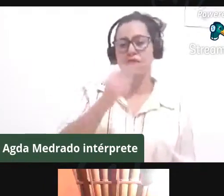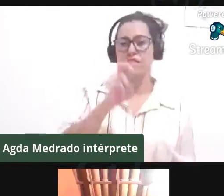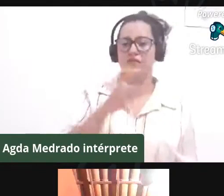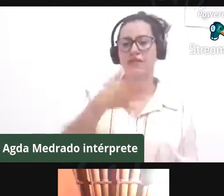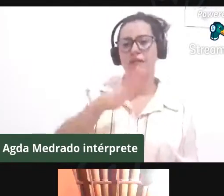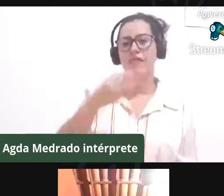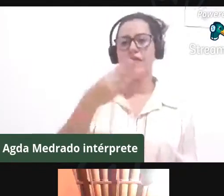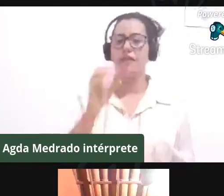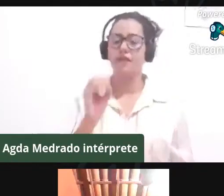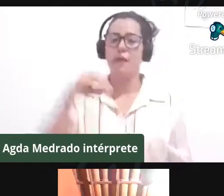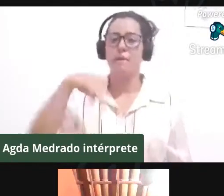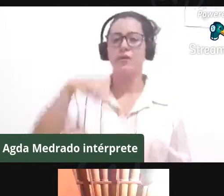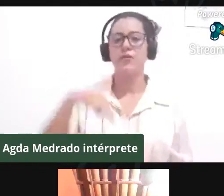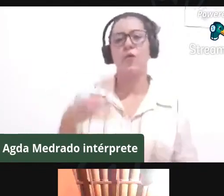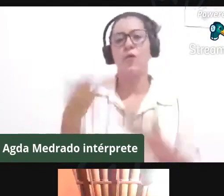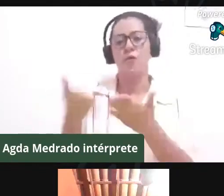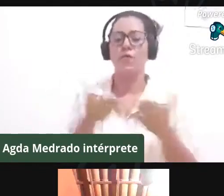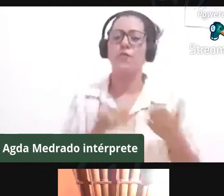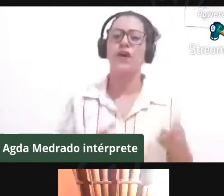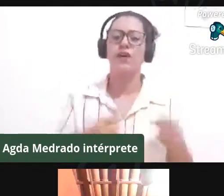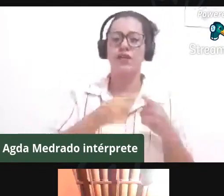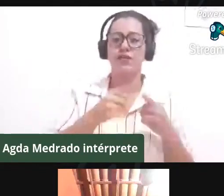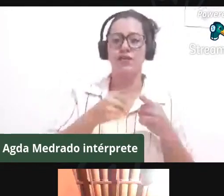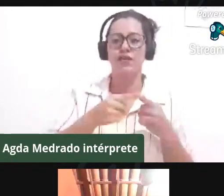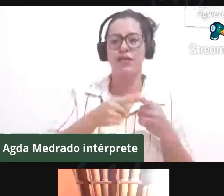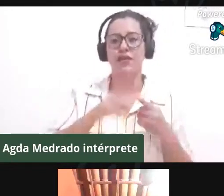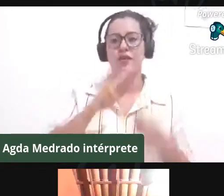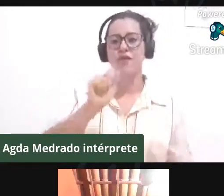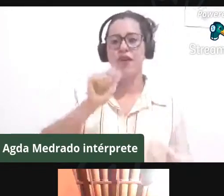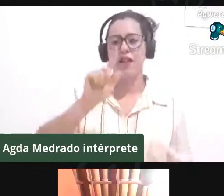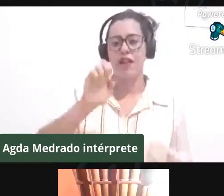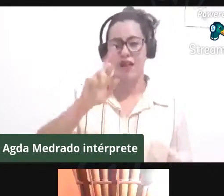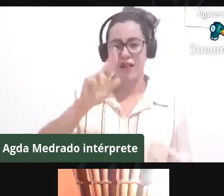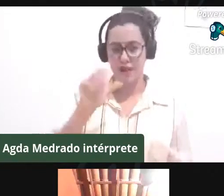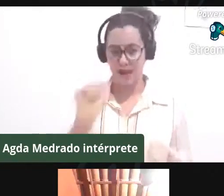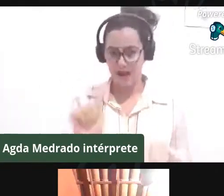este seminário Comunidades Tradicionais, Políticas Públicas e Meio Ambiente.